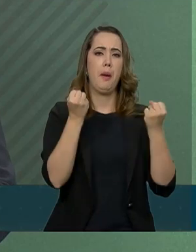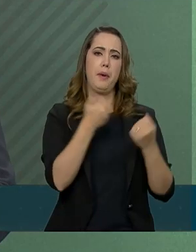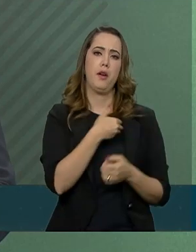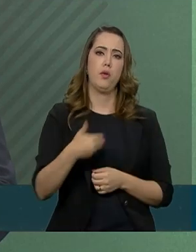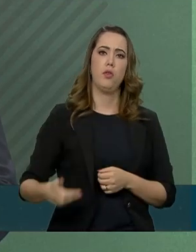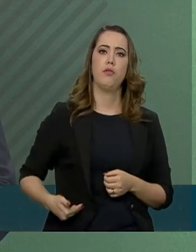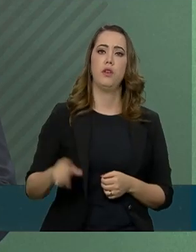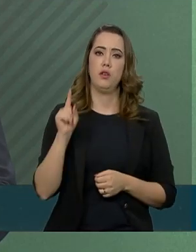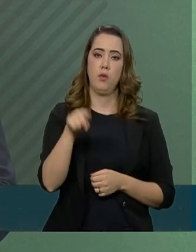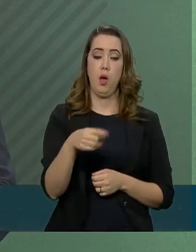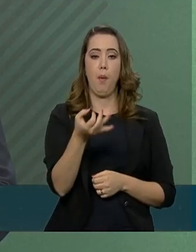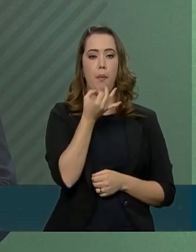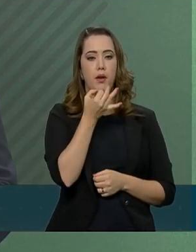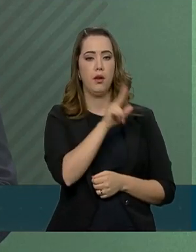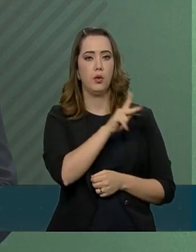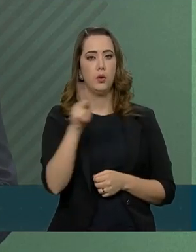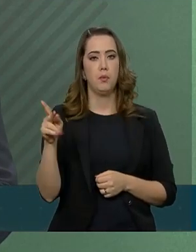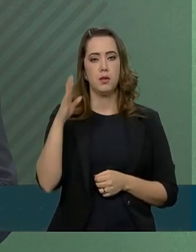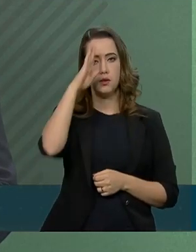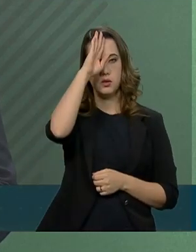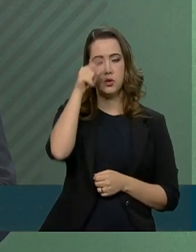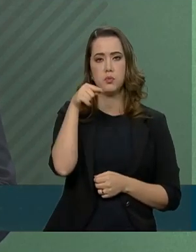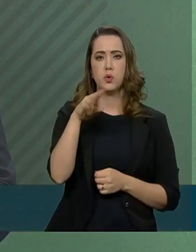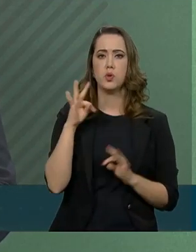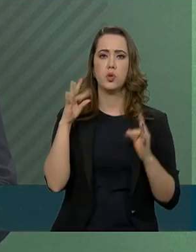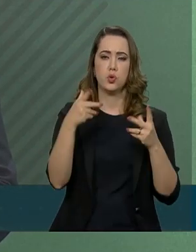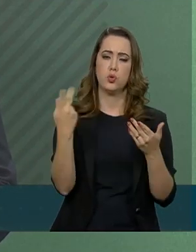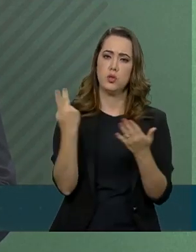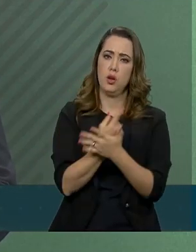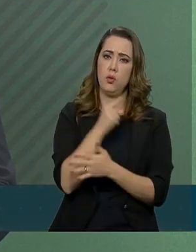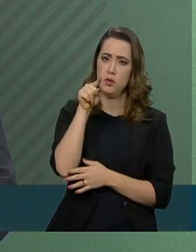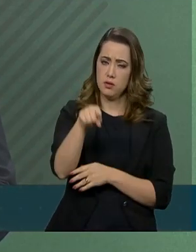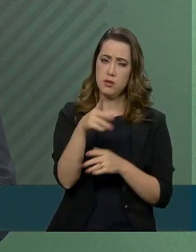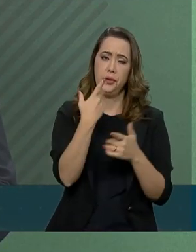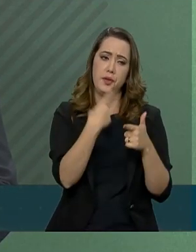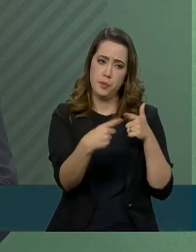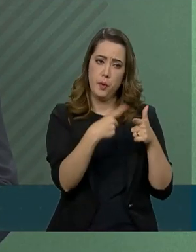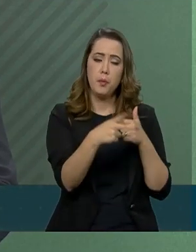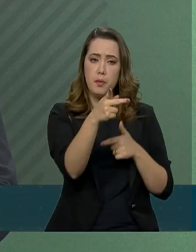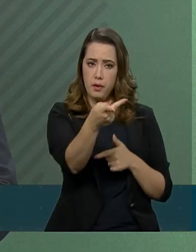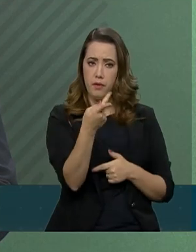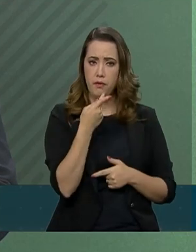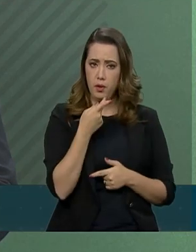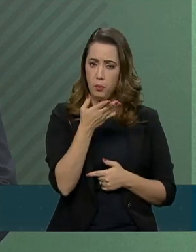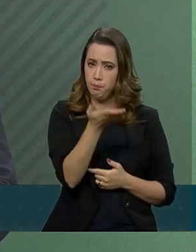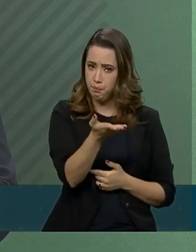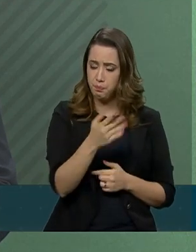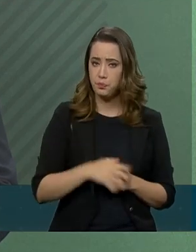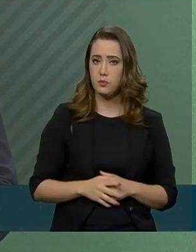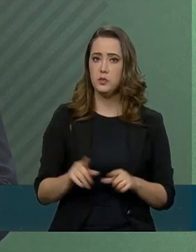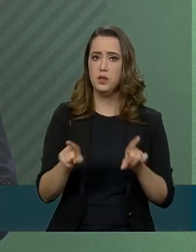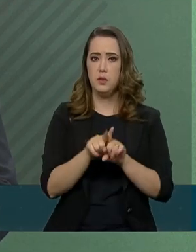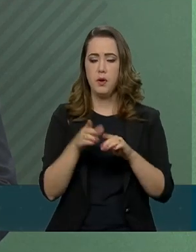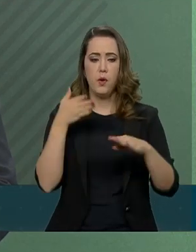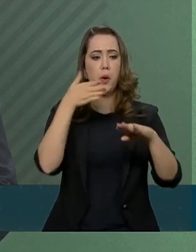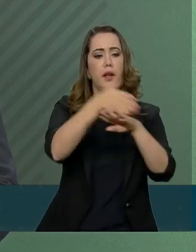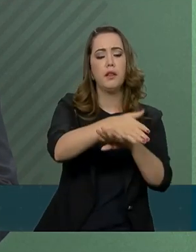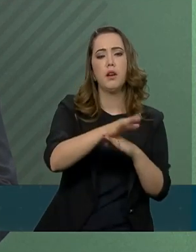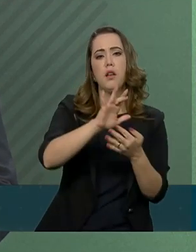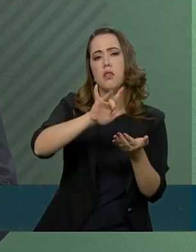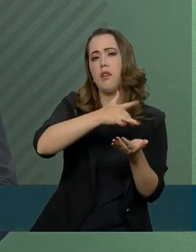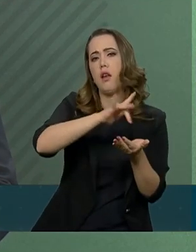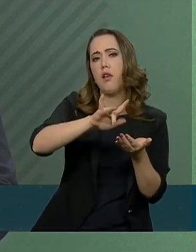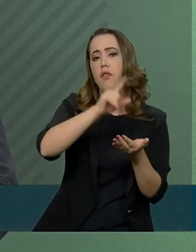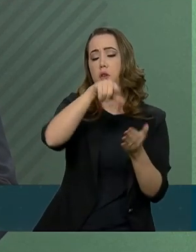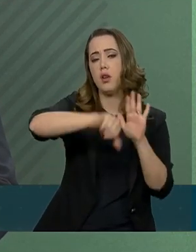que está ocorrendo no entorno desse caso que você foi citado. Ele ressaltou ainda que a invasão de telefone, abre aspas,